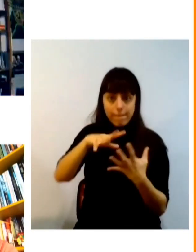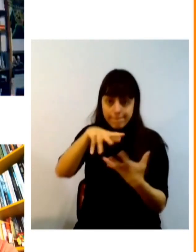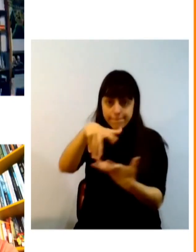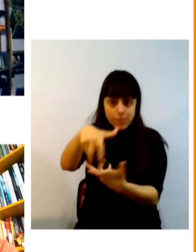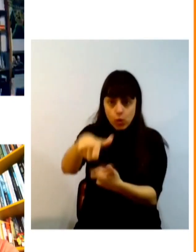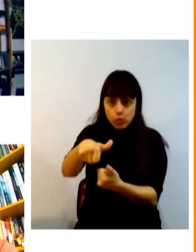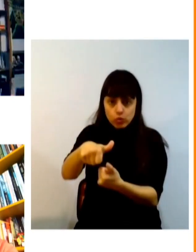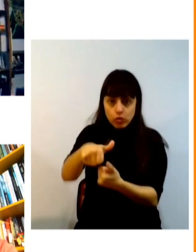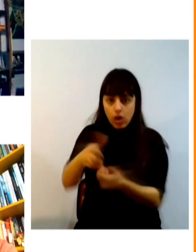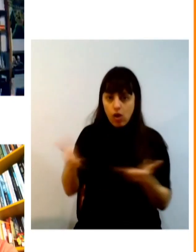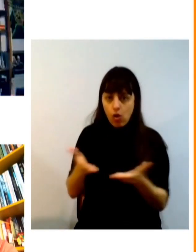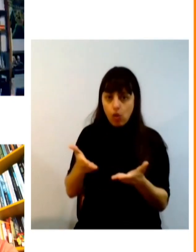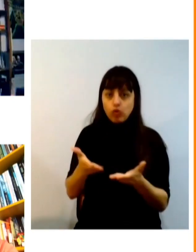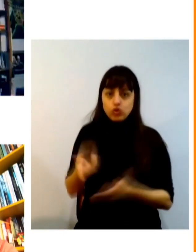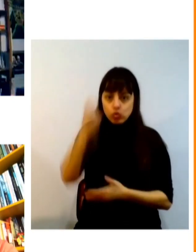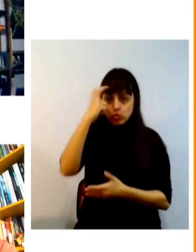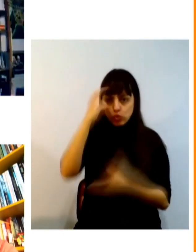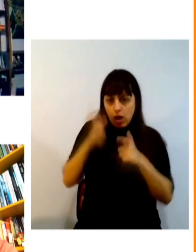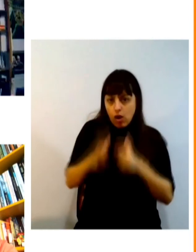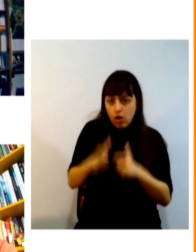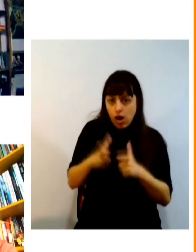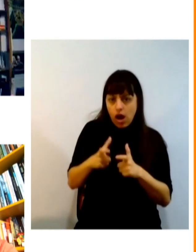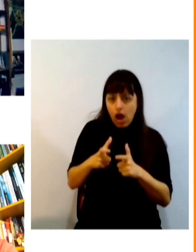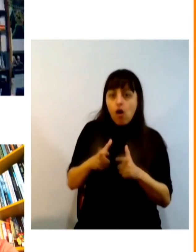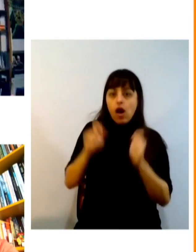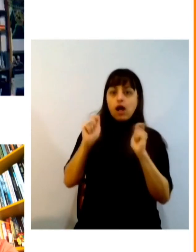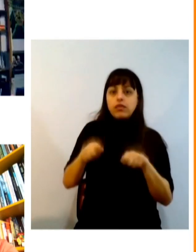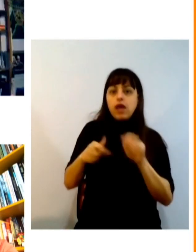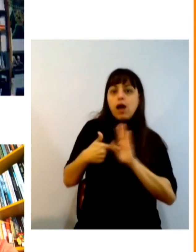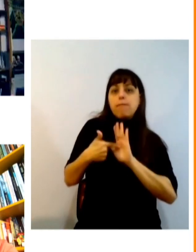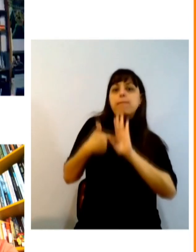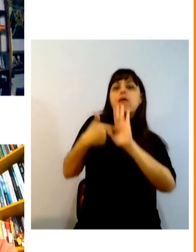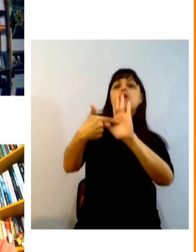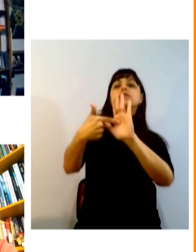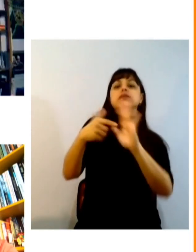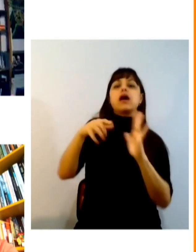porque hoje em dia a cultura local está presente no mundo